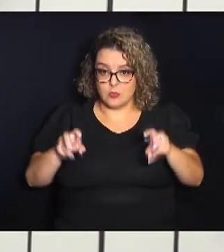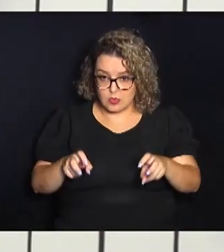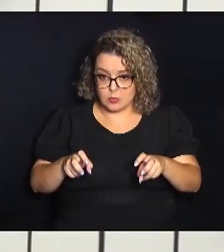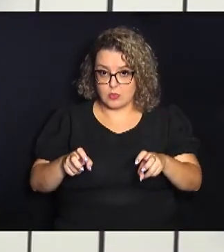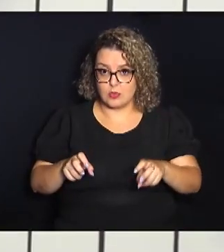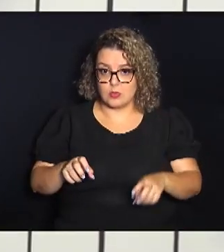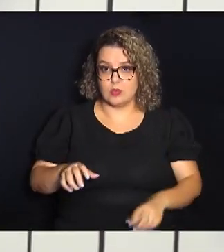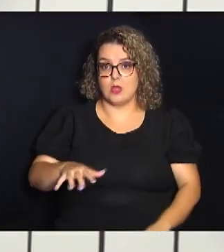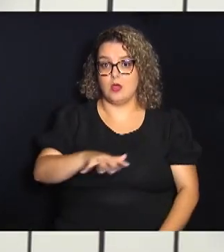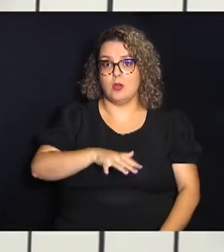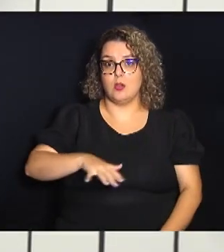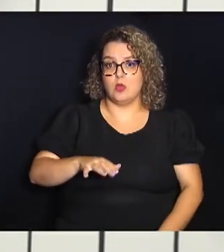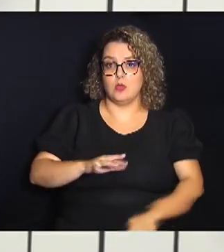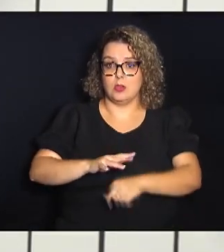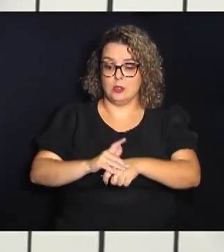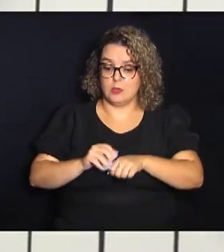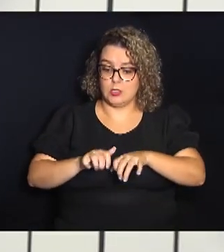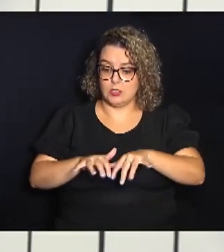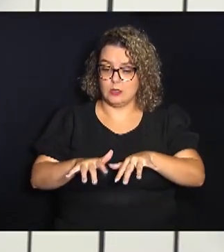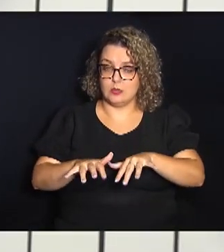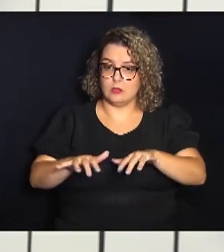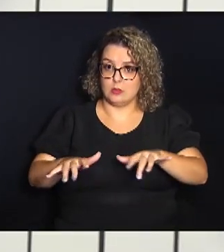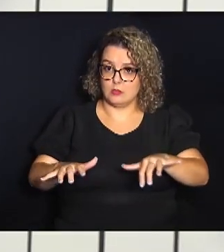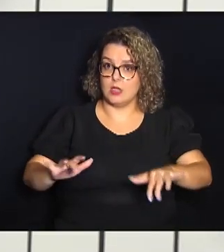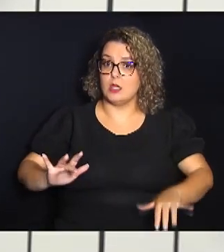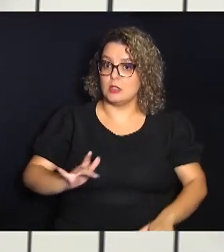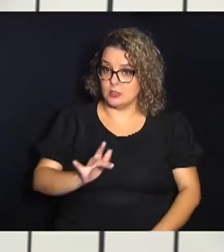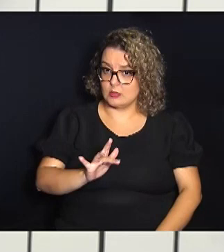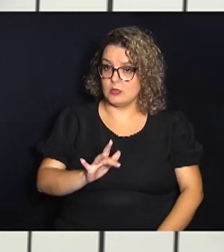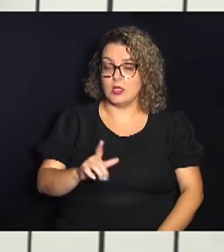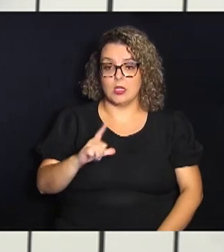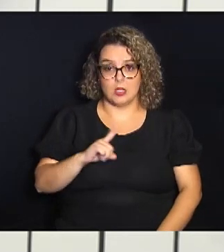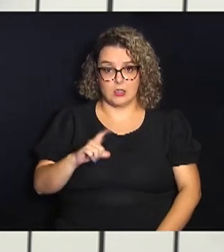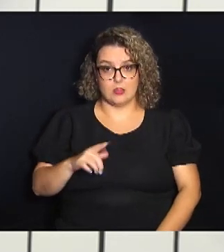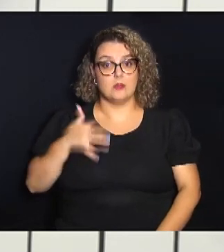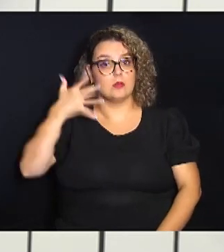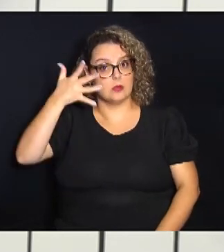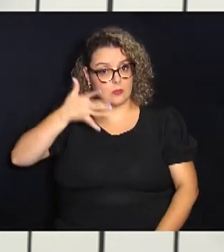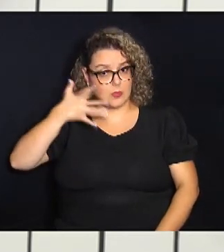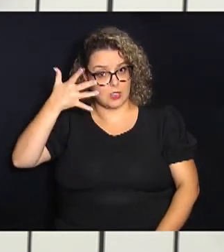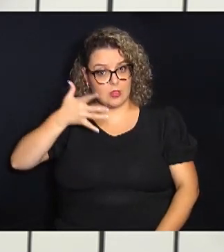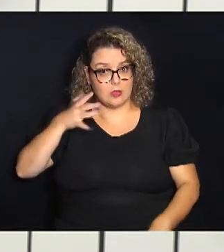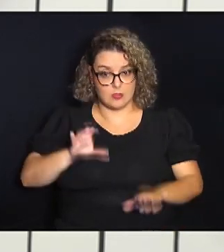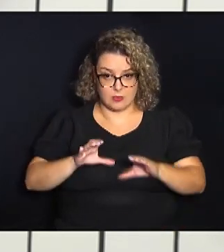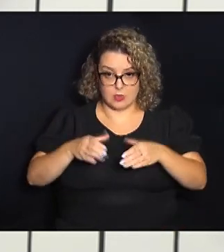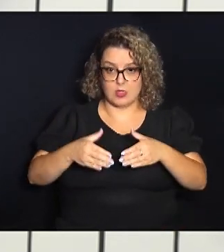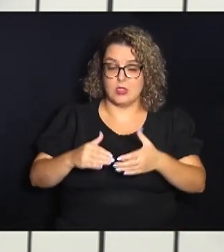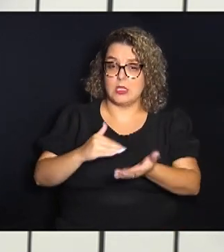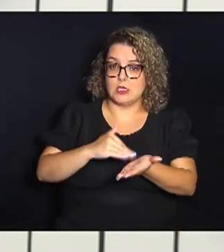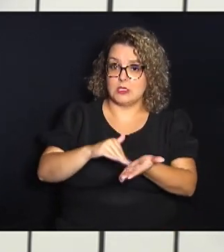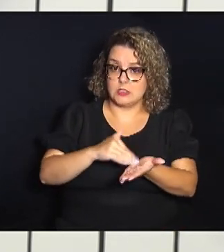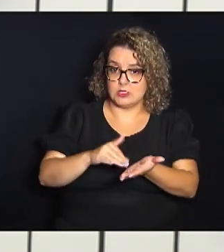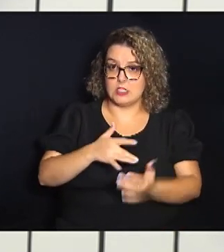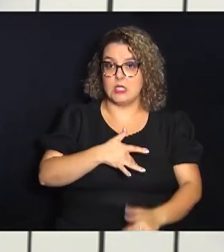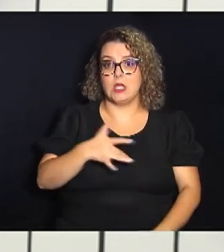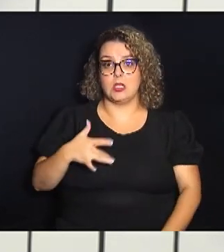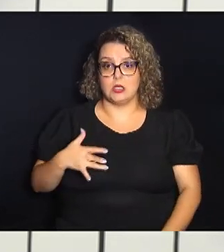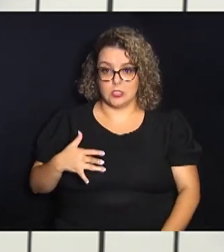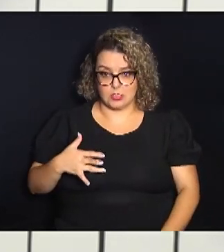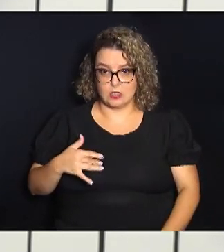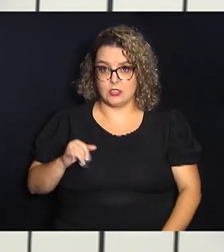cenário epidemiológico da dengue e contou com palestras da equipe da Secretaria de Saúde de